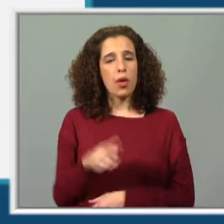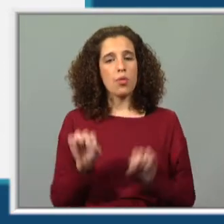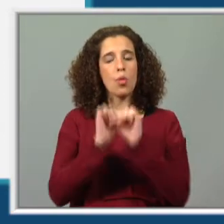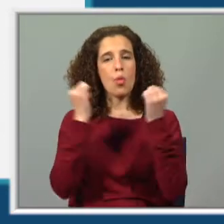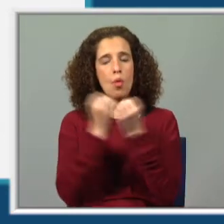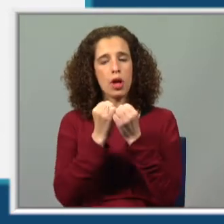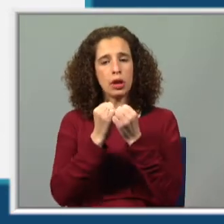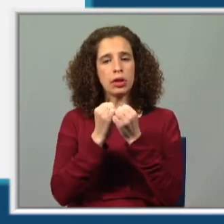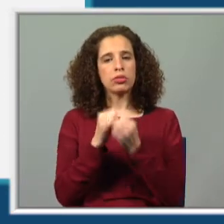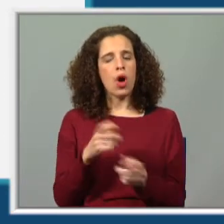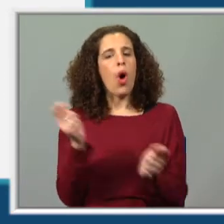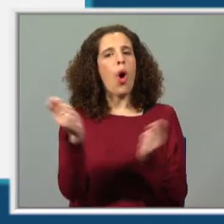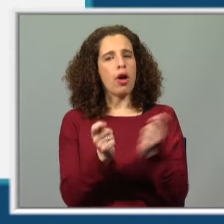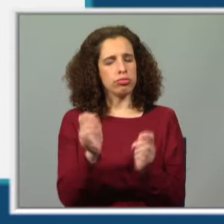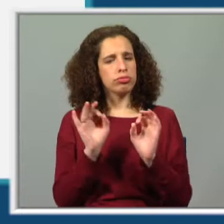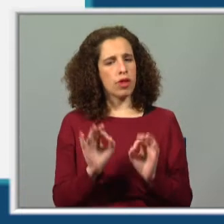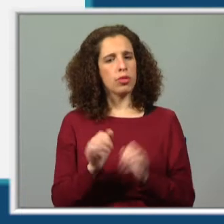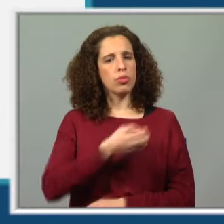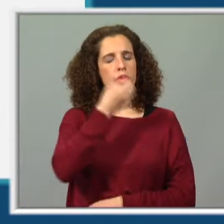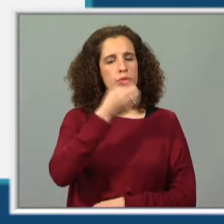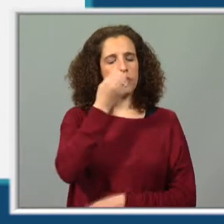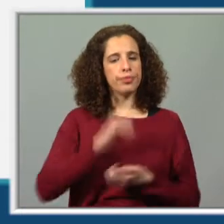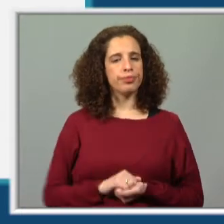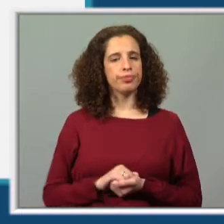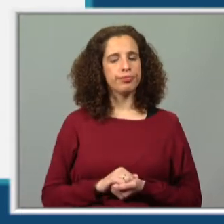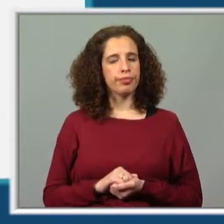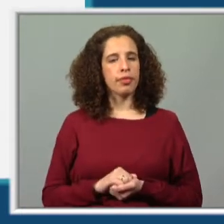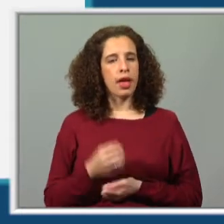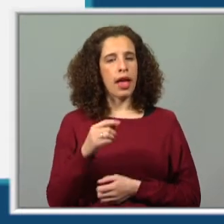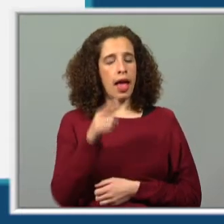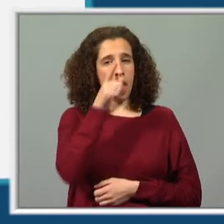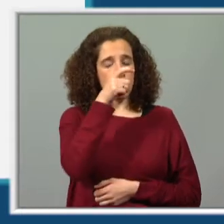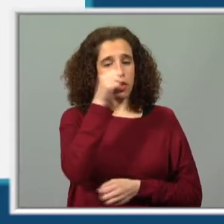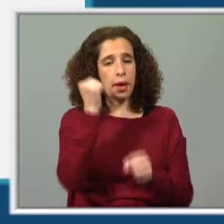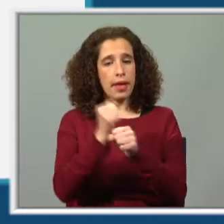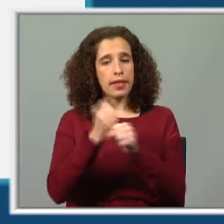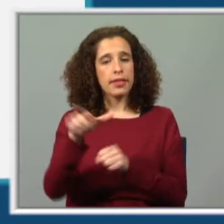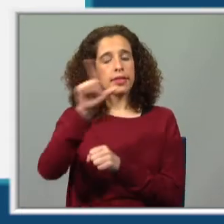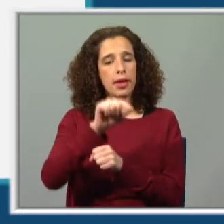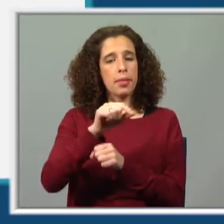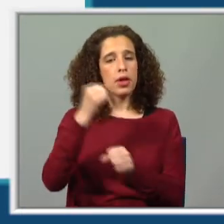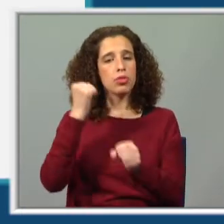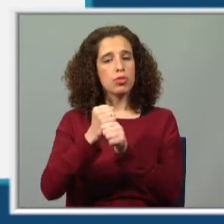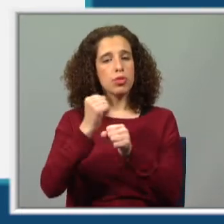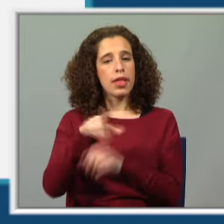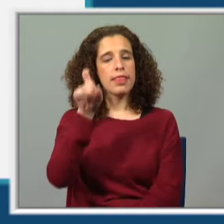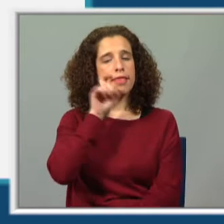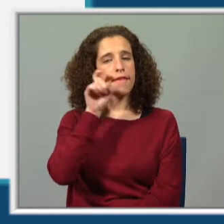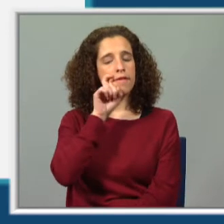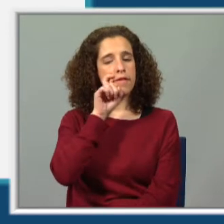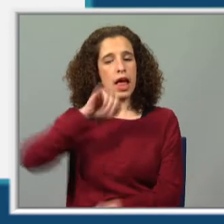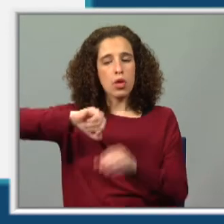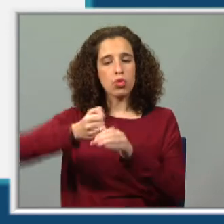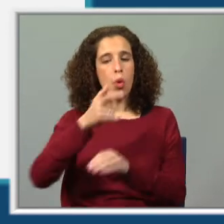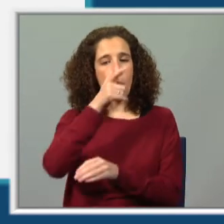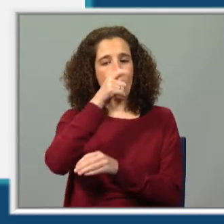organizada. Organizada. Muito bem. As obreiras têm também a função de defesa do